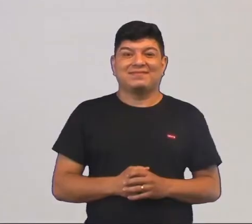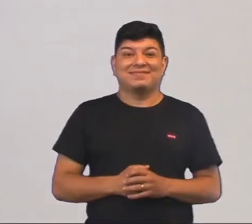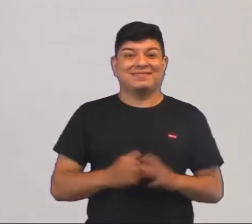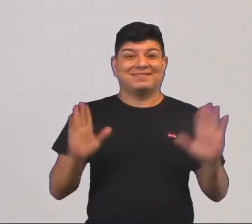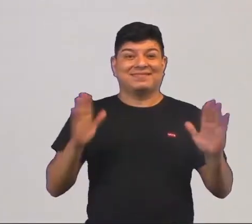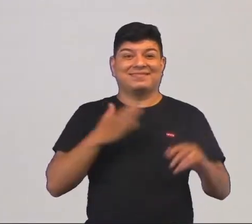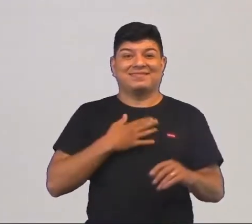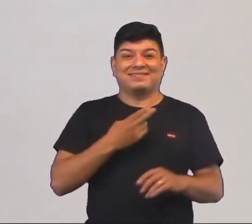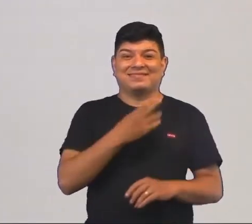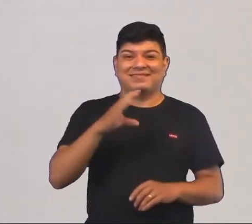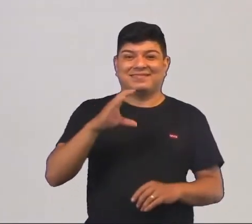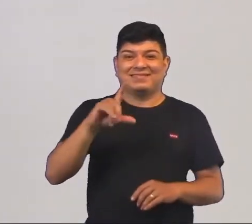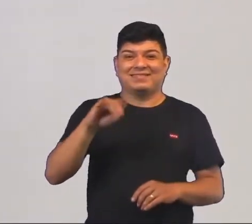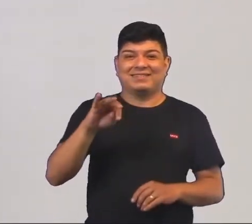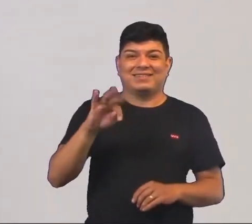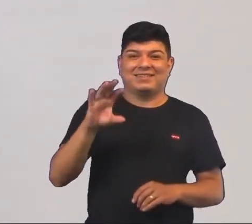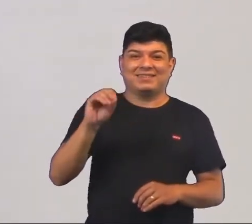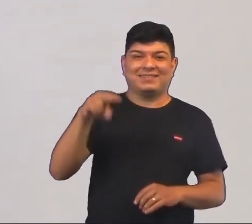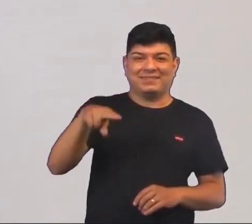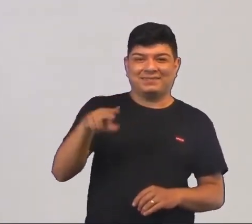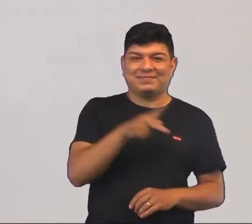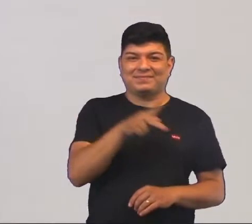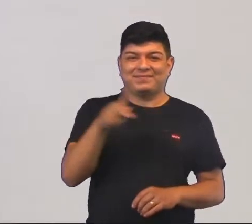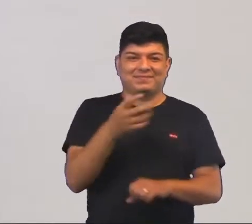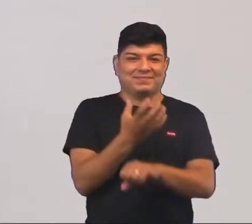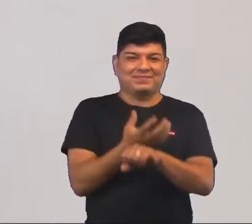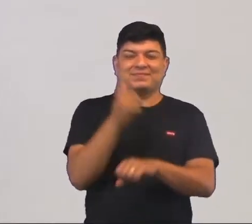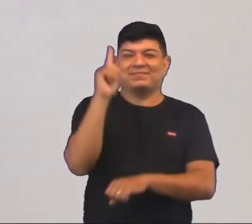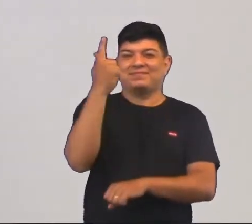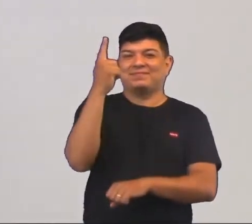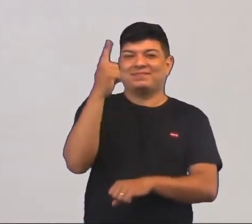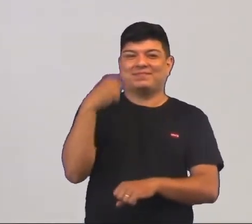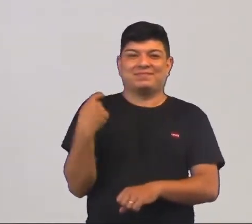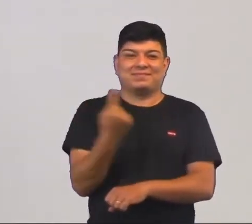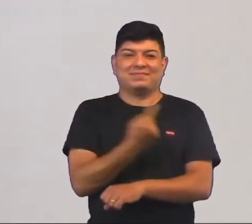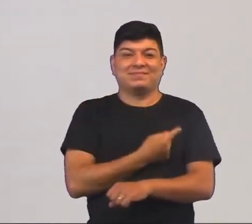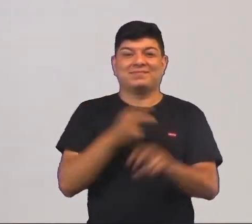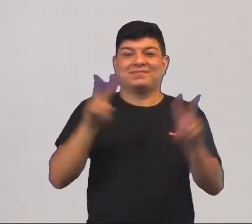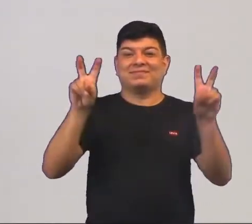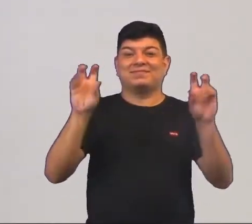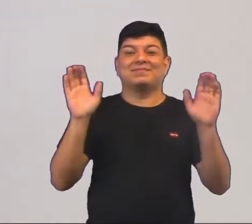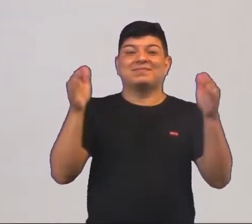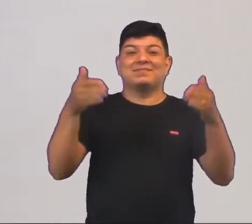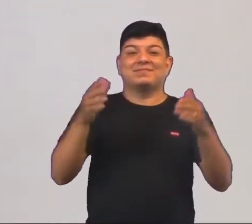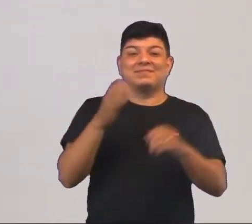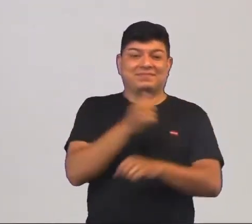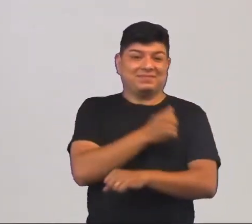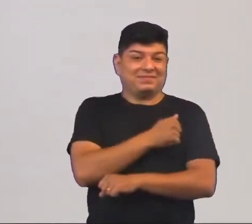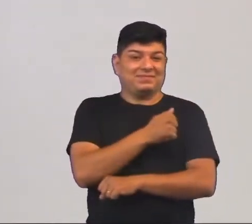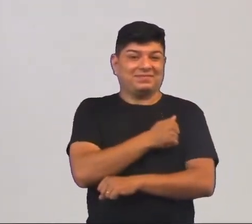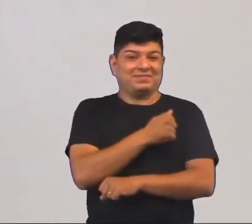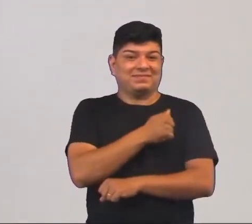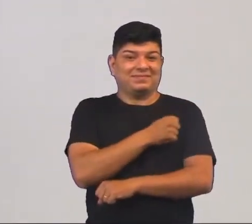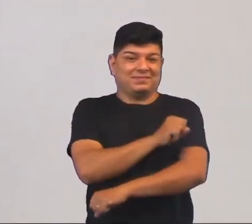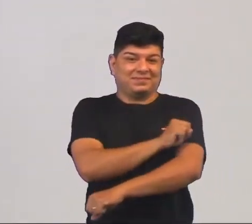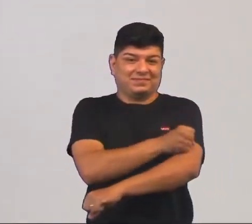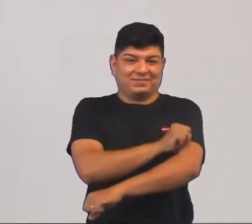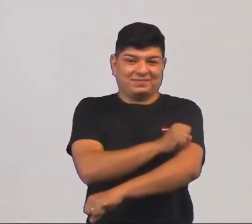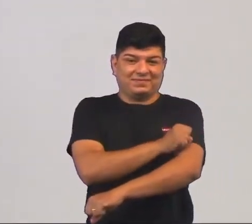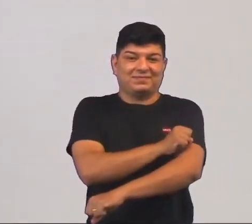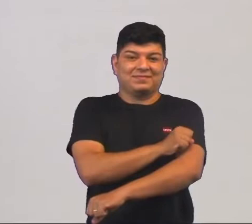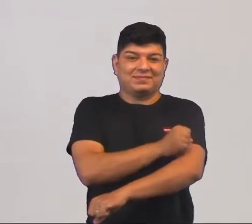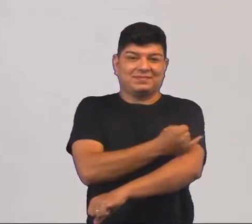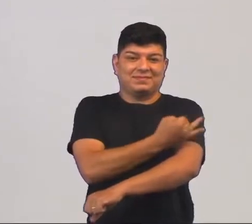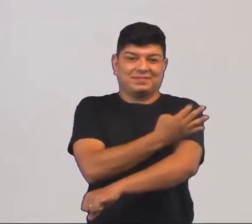Olá, meu nome é Cleio Tamaral, professor de Geografia, e o nosso estudo de hoje é voltado para os alunos do oitavo